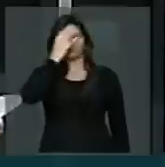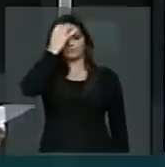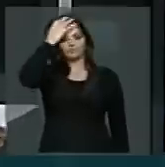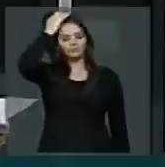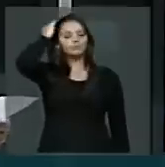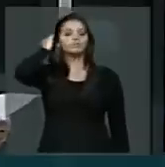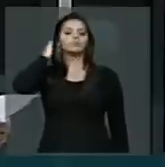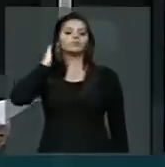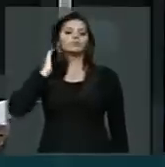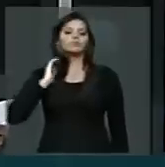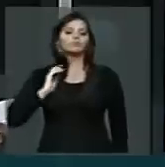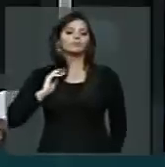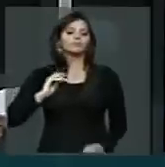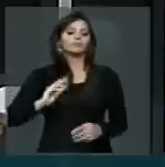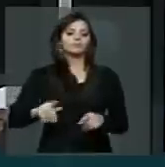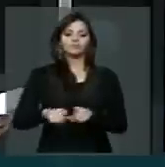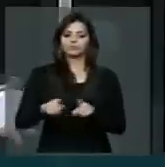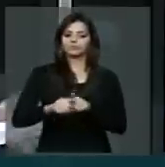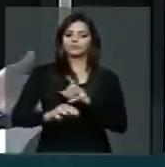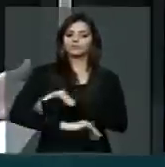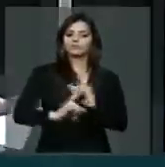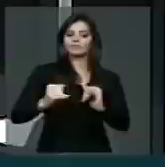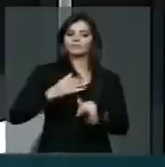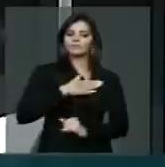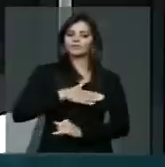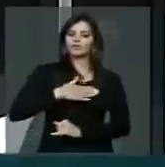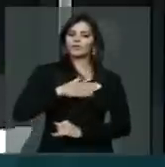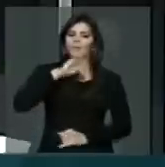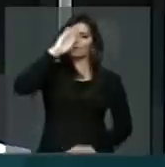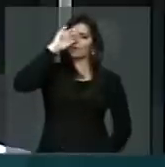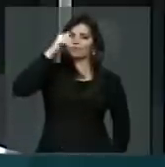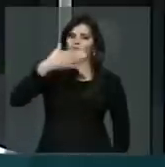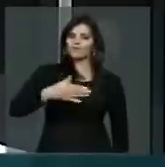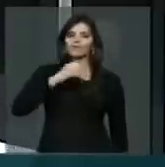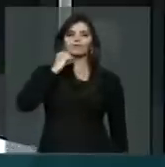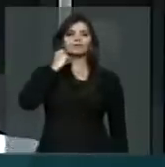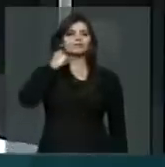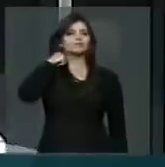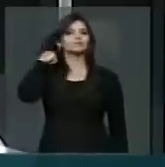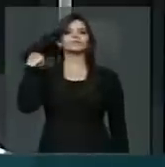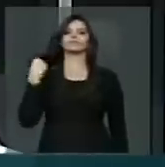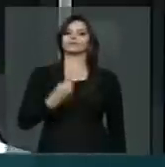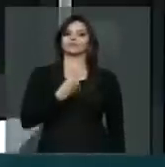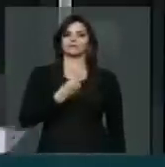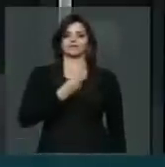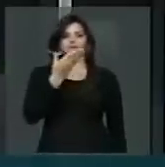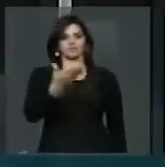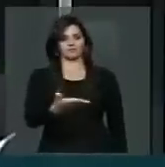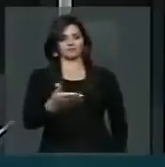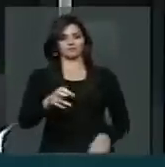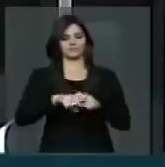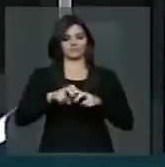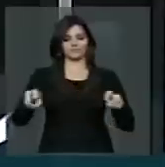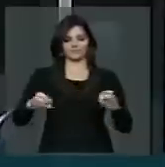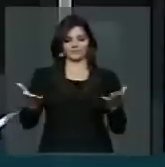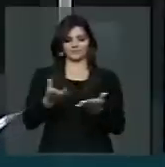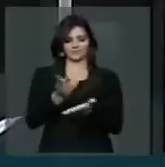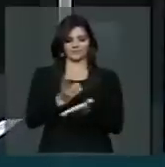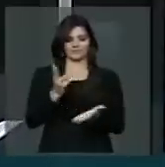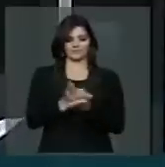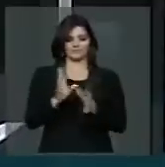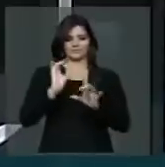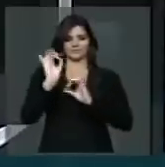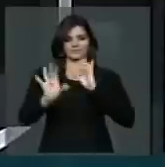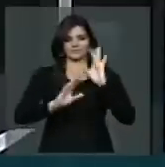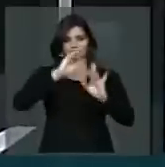registrando que para nós é uma honra muito grande, vereadora, em tê-la compondo essa mesa de honra